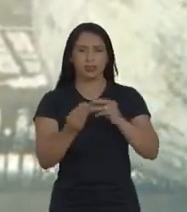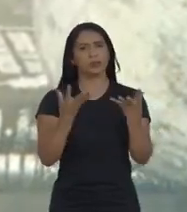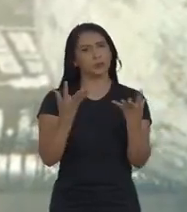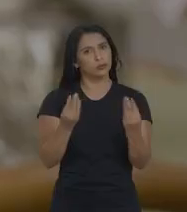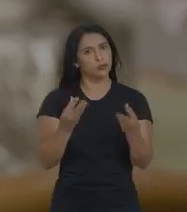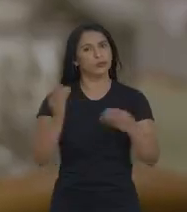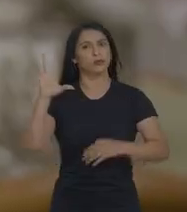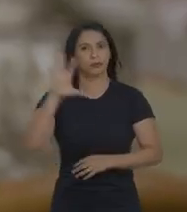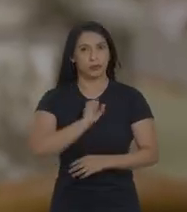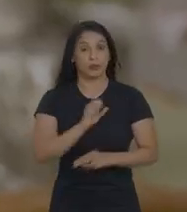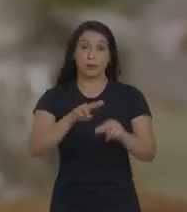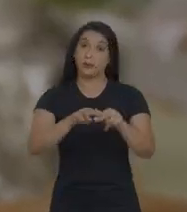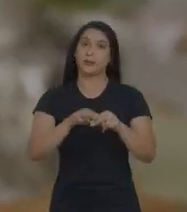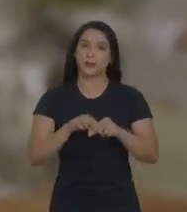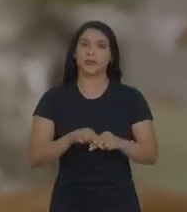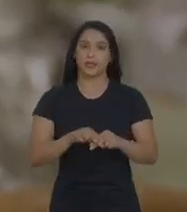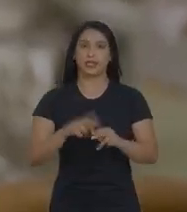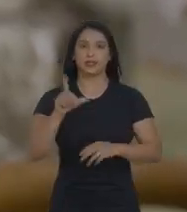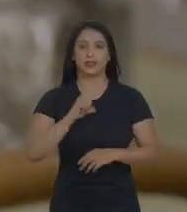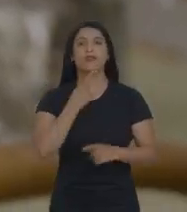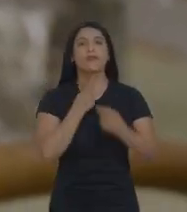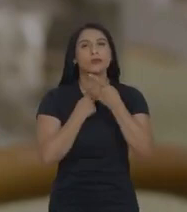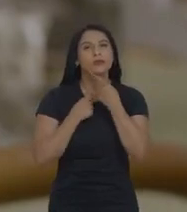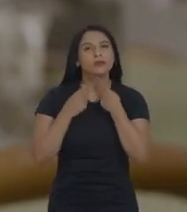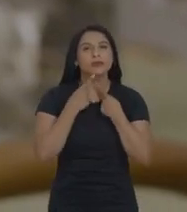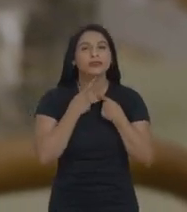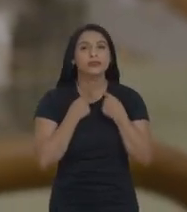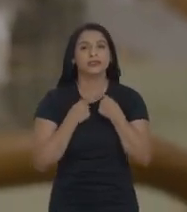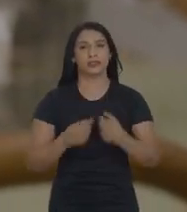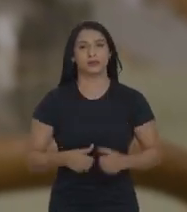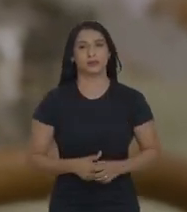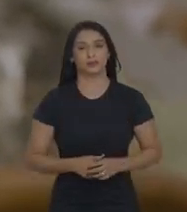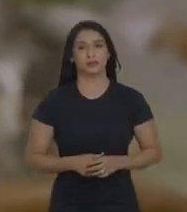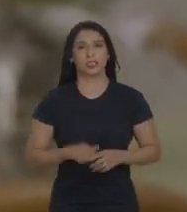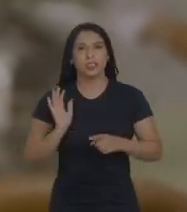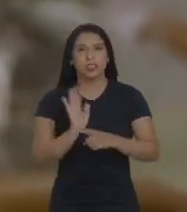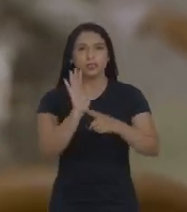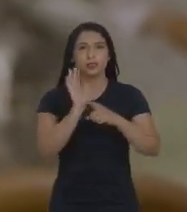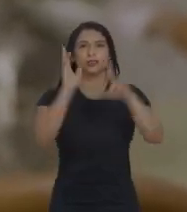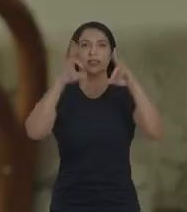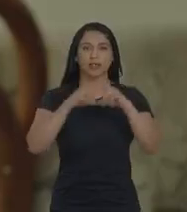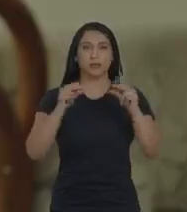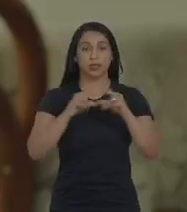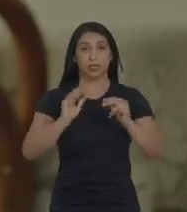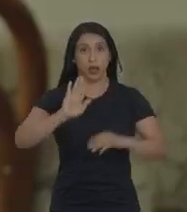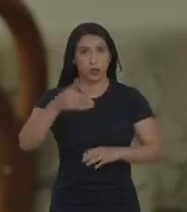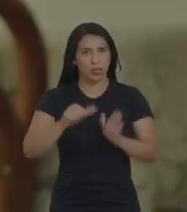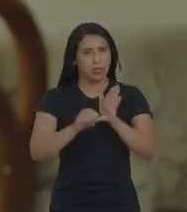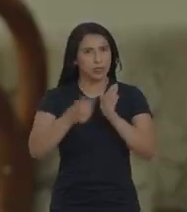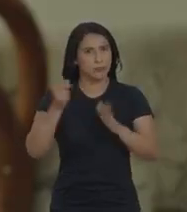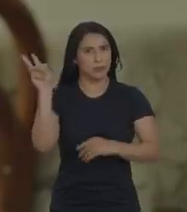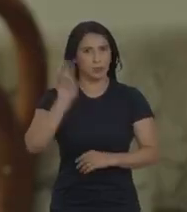amor. Acho que é por isso que ele tem essa vontade de ajudar Brasília. Quando na